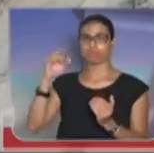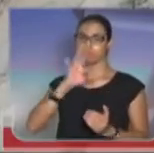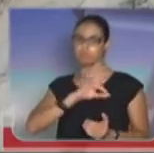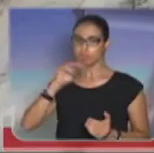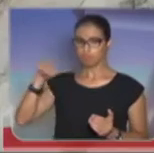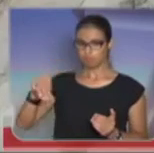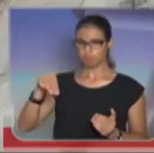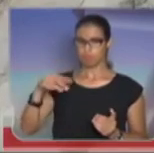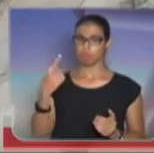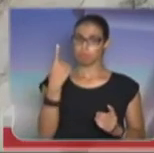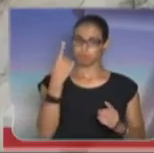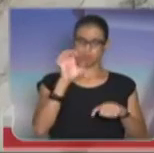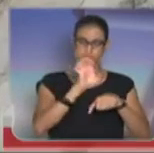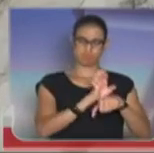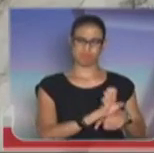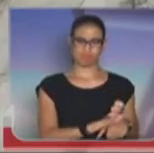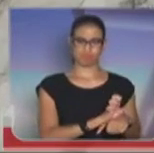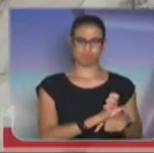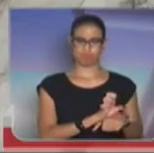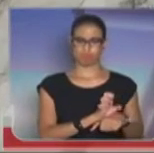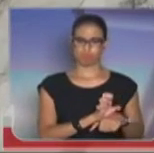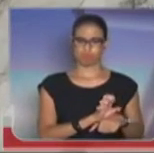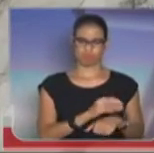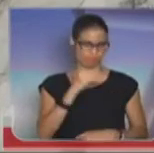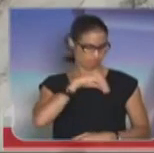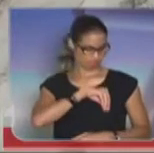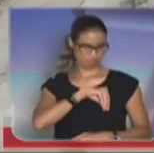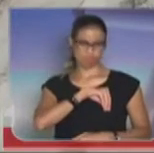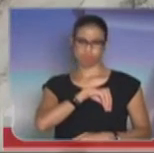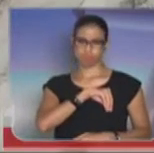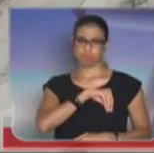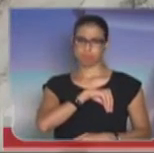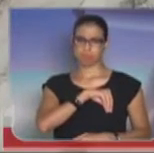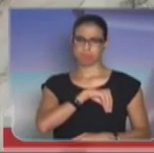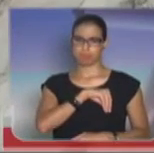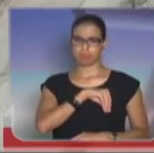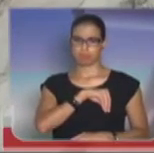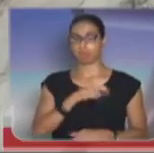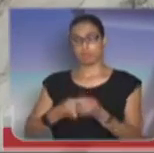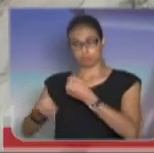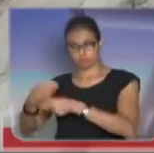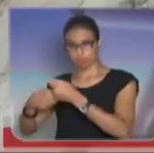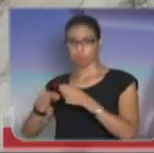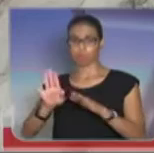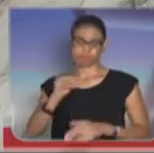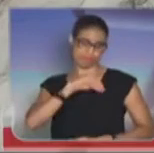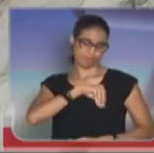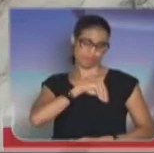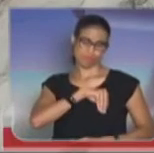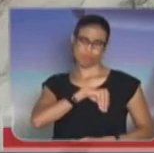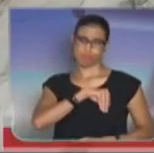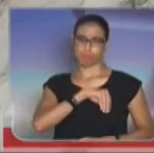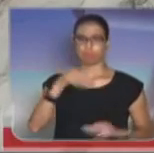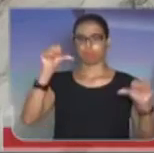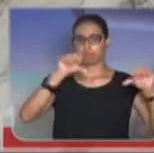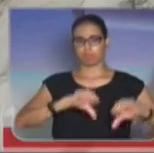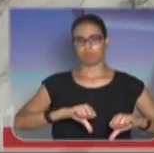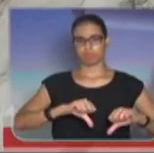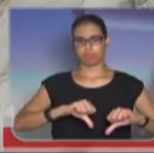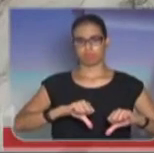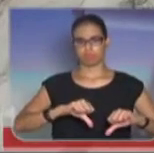Estado é o primeiro Estado na parte orçamentária. Só que na parte de salário da Polícia Militar, é um dos piores